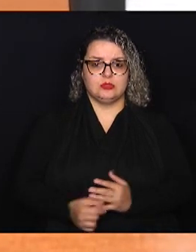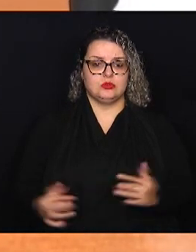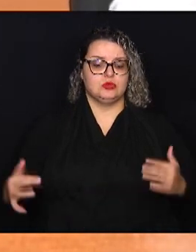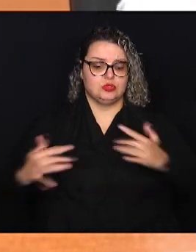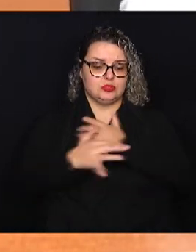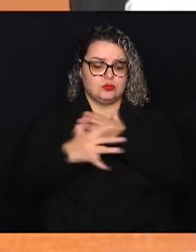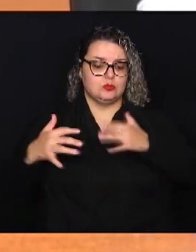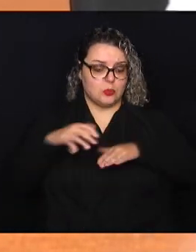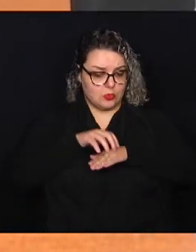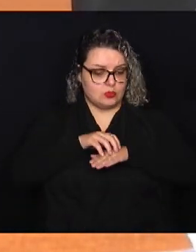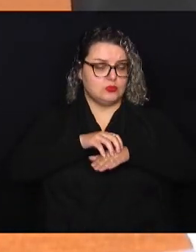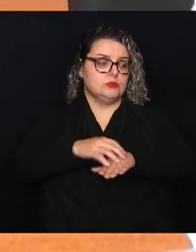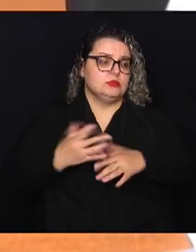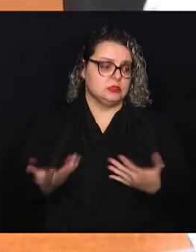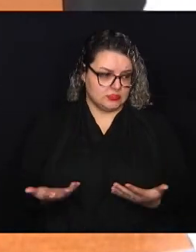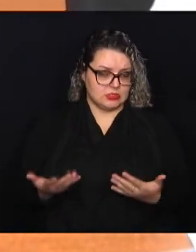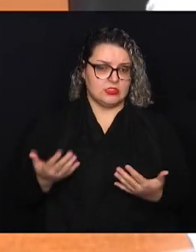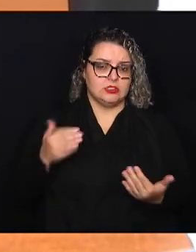quando a gente fala ali